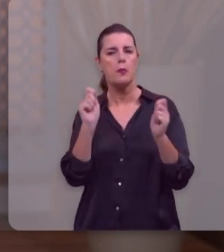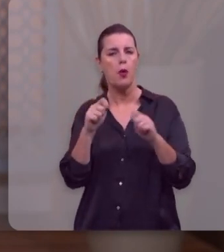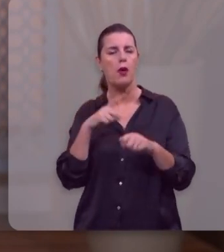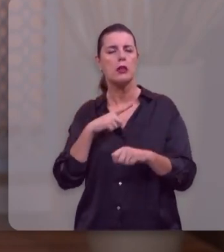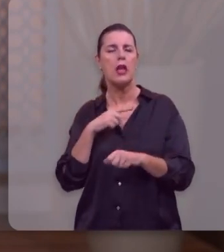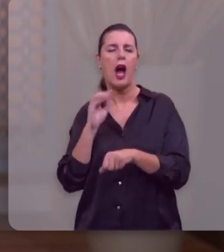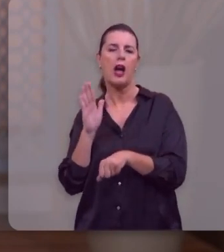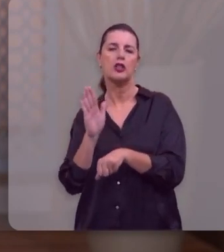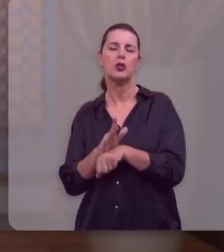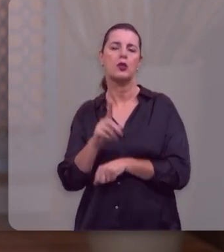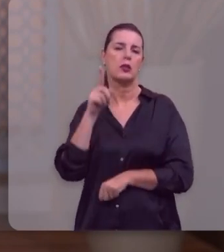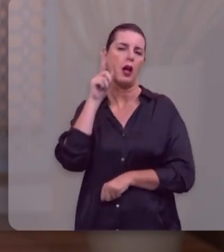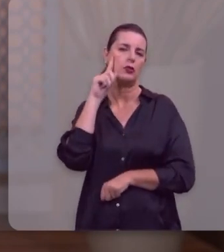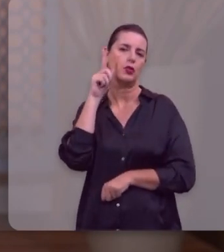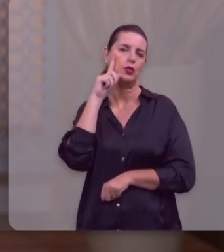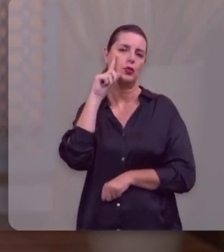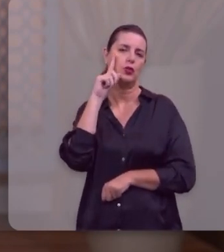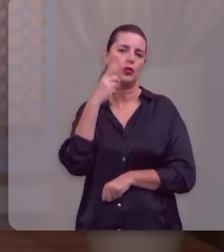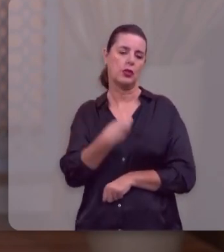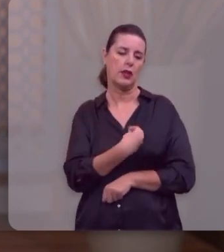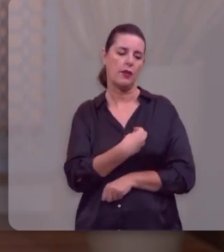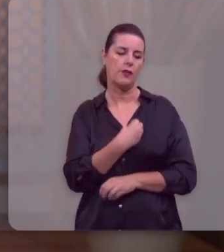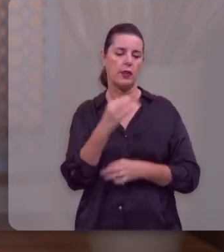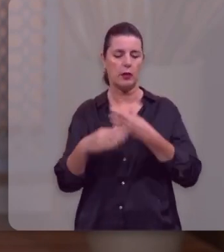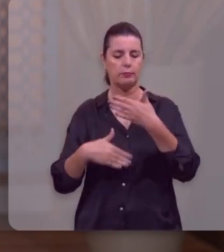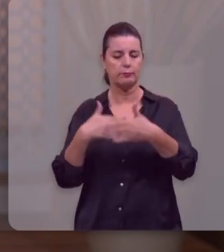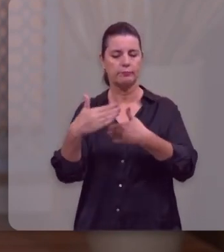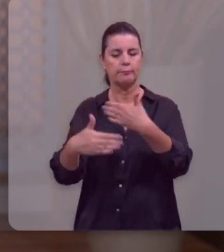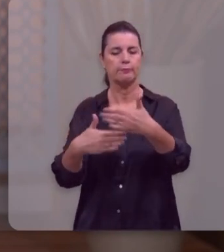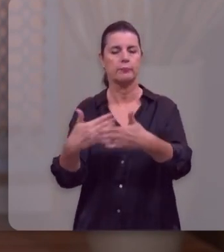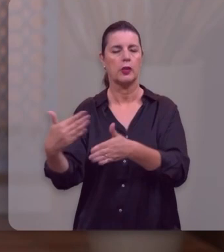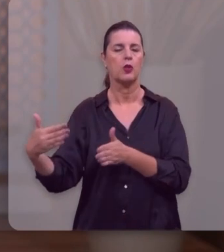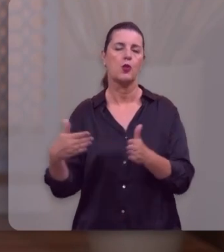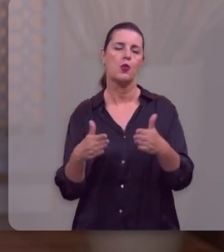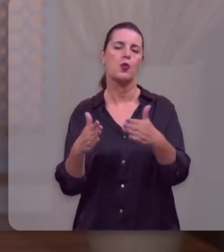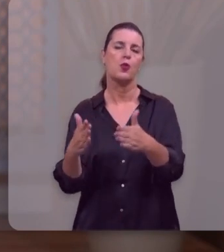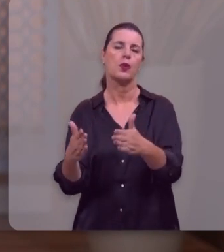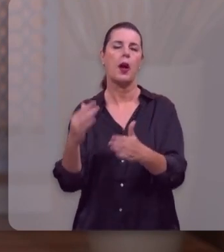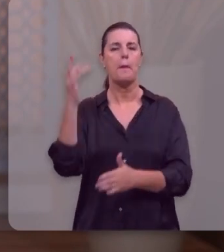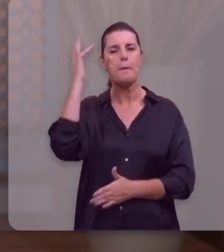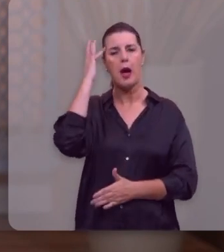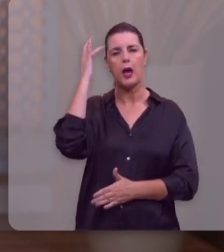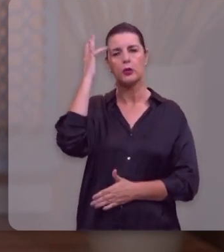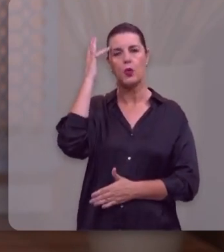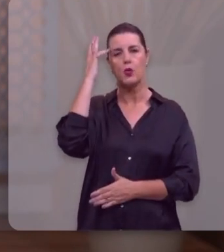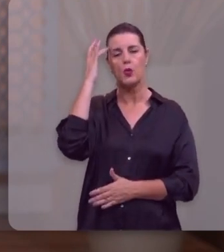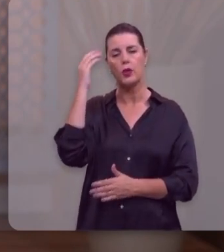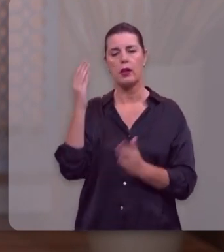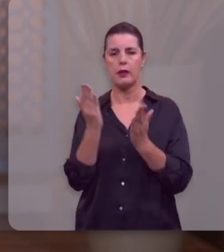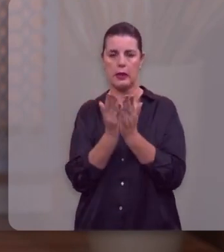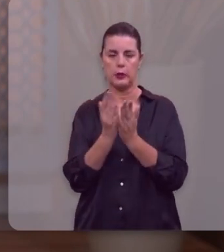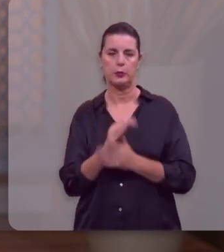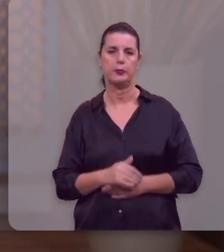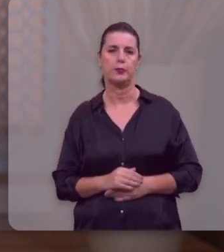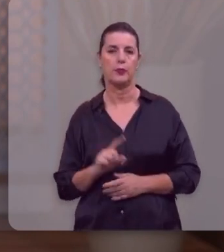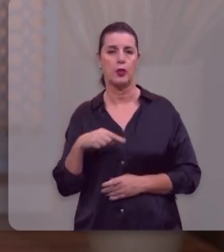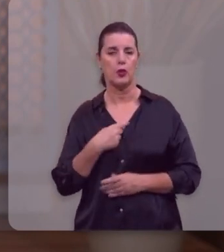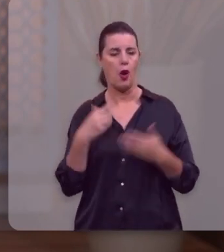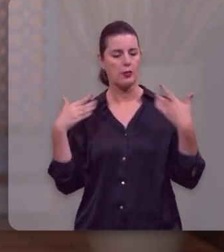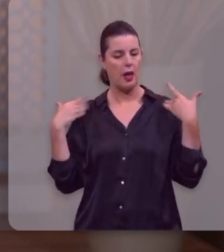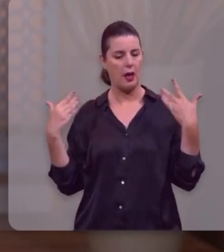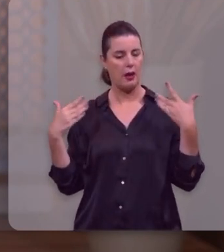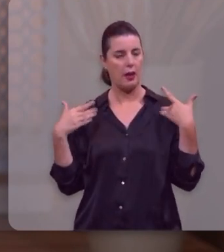vai te ajudar nesse dia a dia de uma jornada no caminho da maturidade cristã.